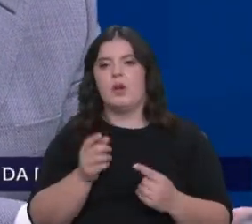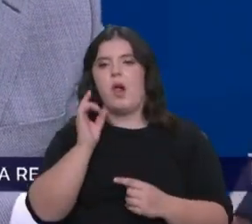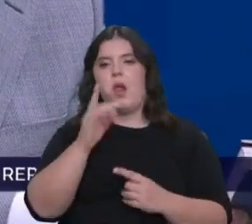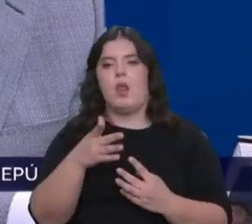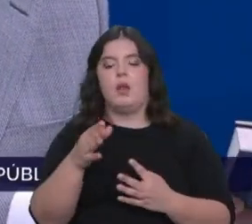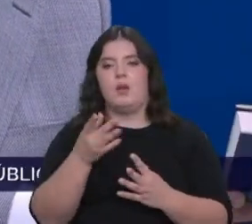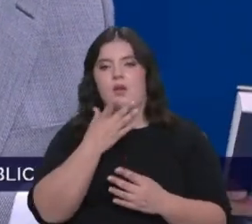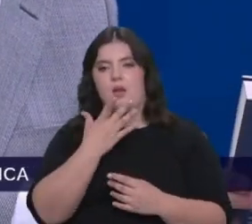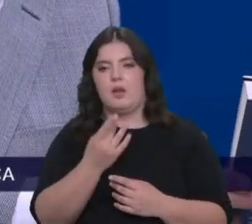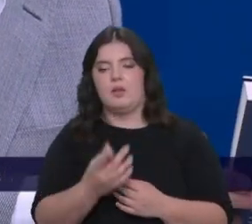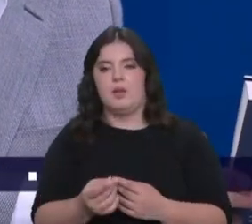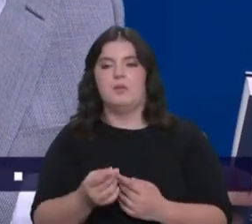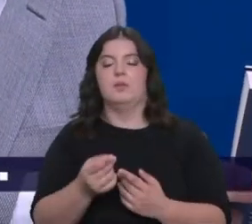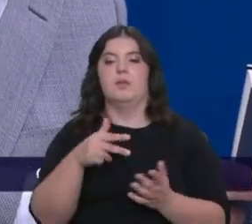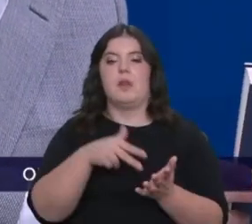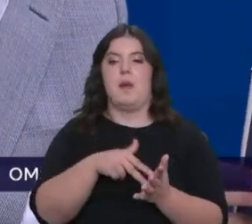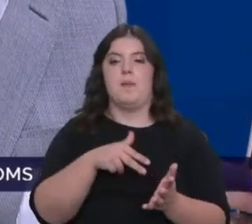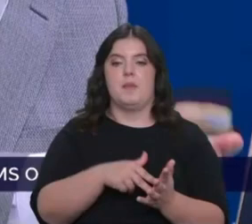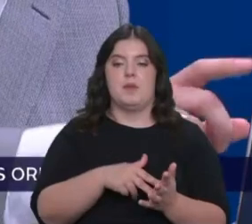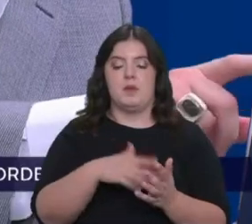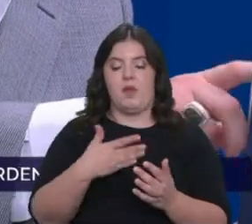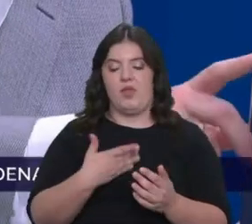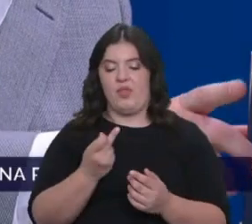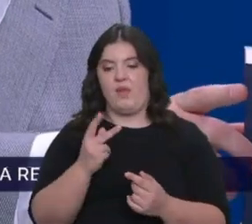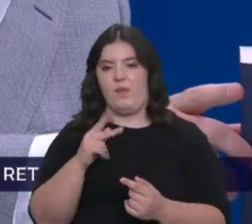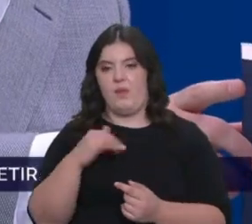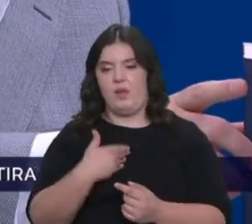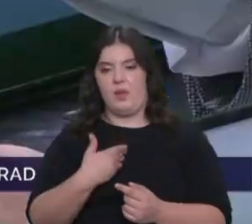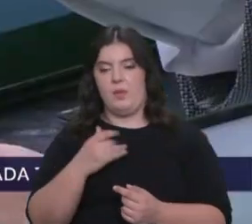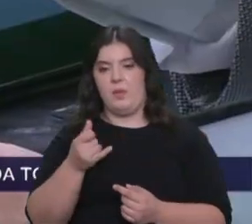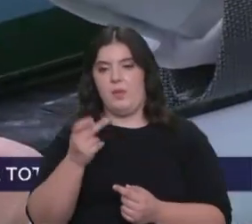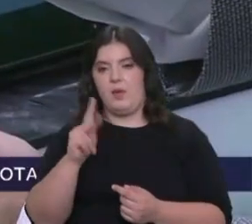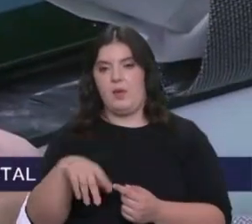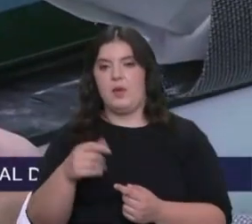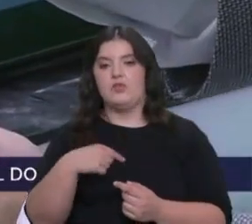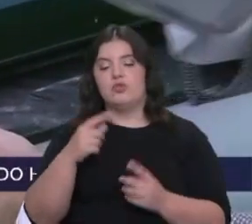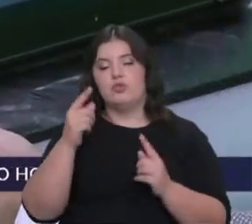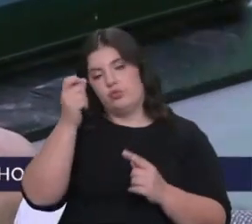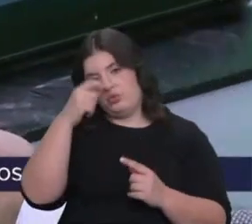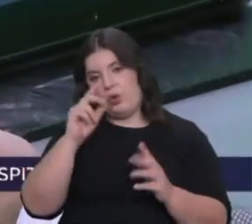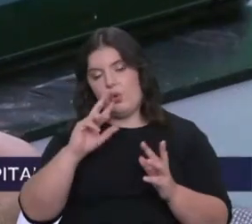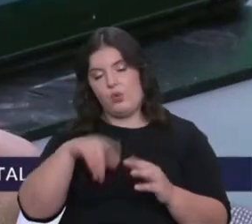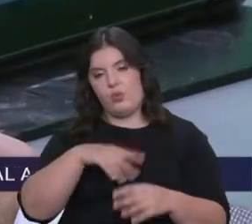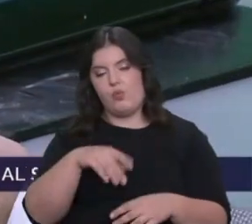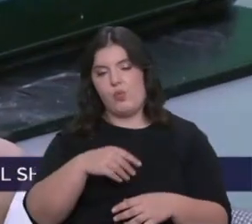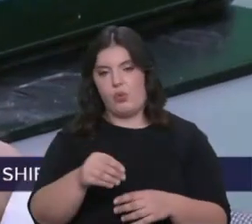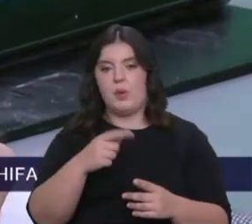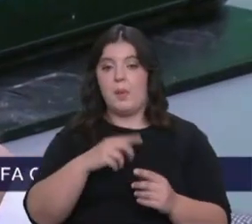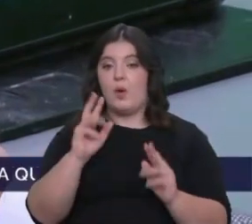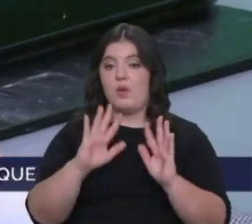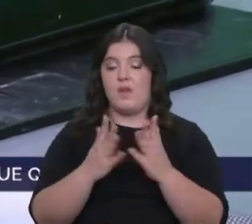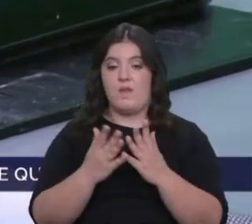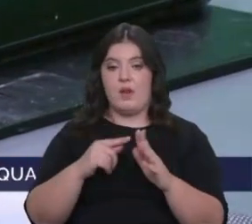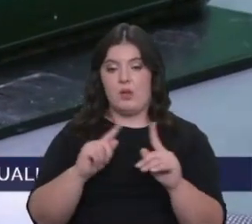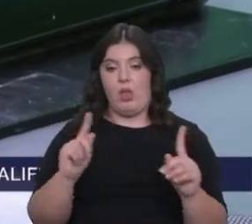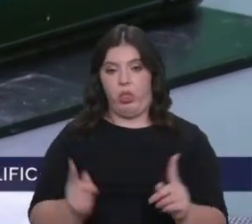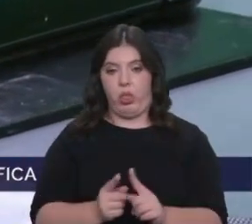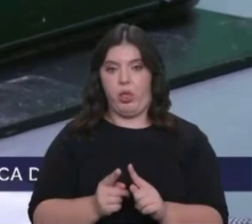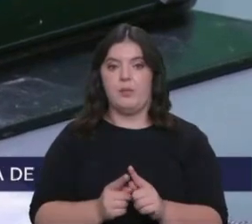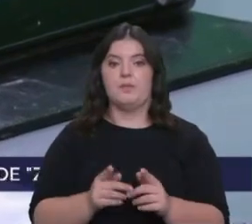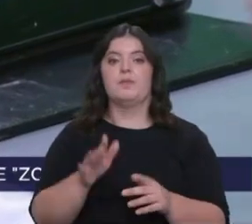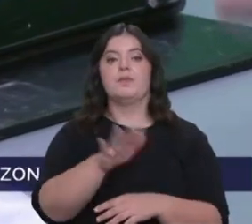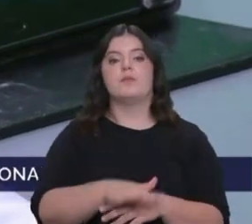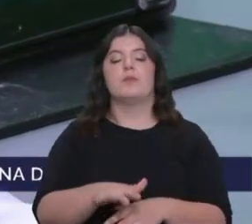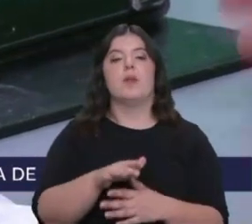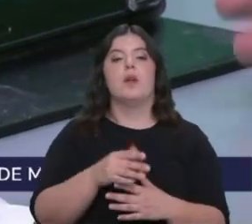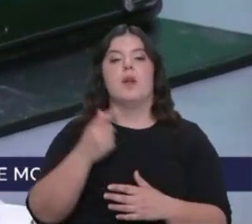Natal, da presença e de David Baker, breve história do mundo e do universo, como é que alguém da área da Big History